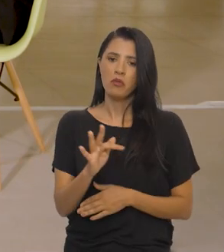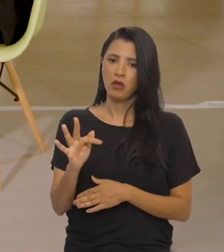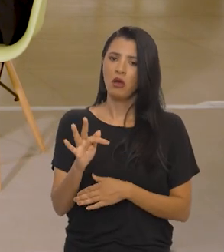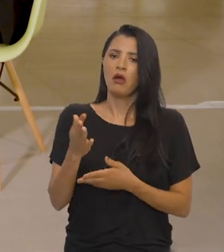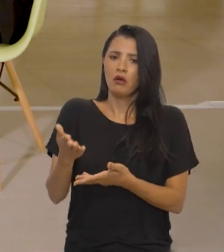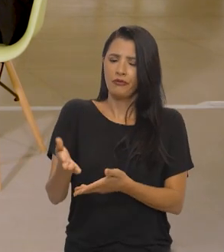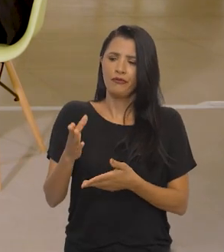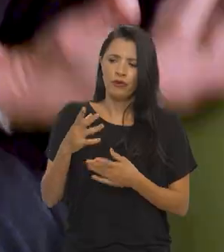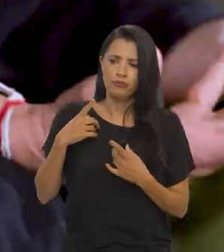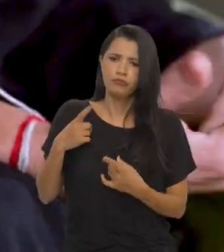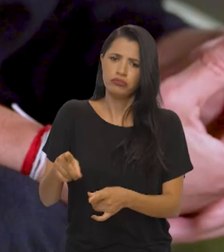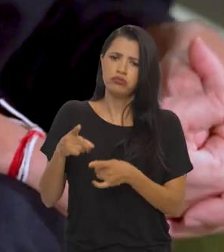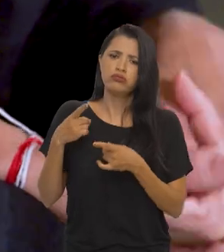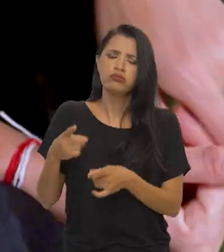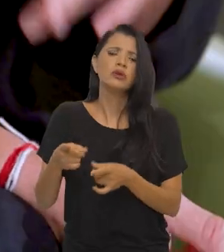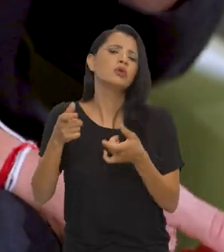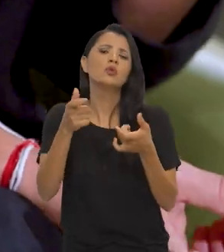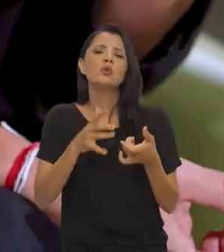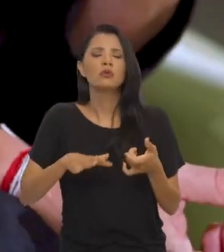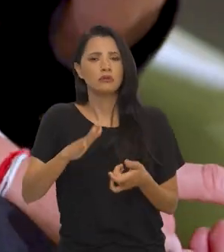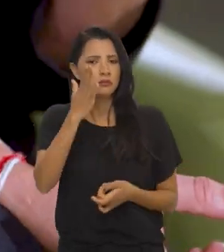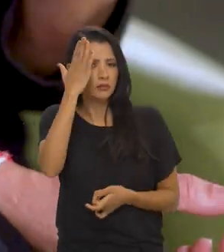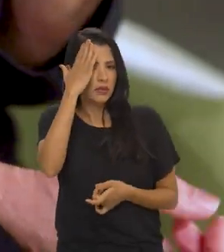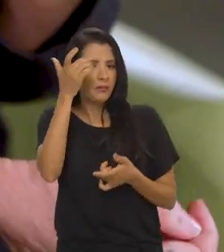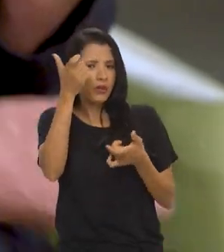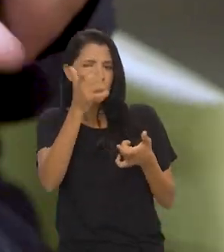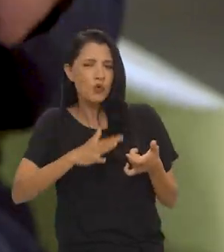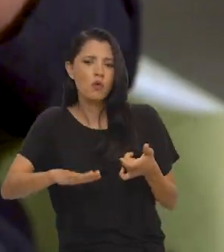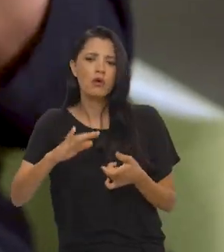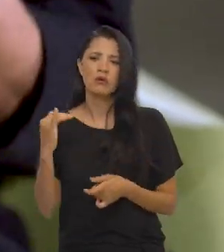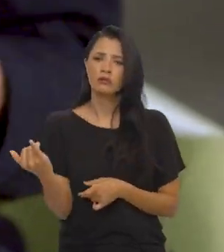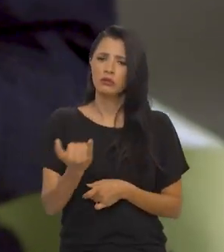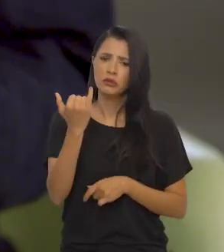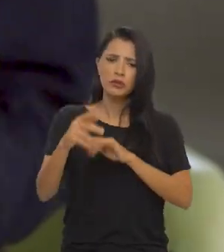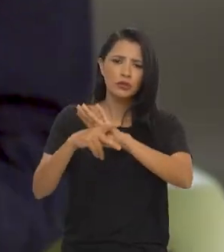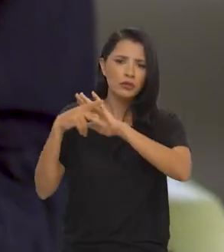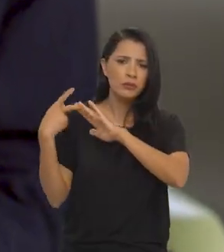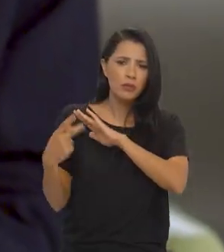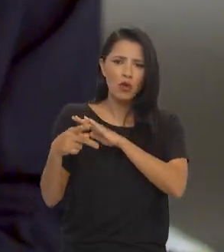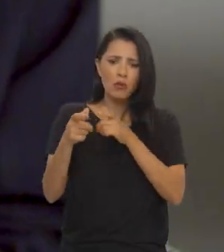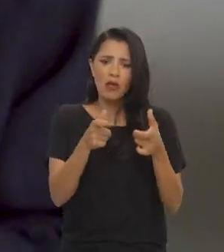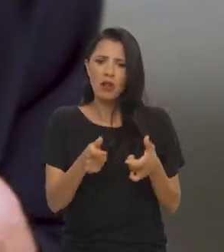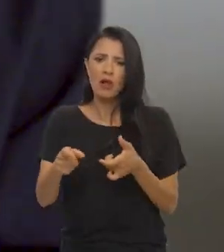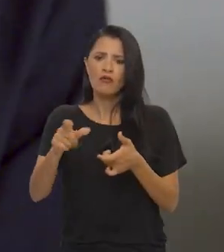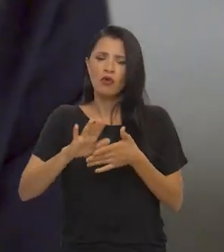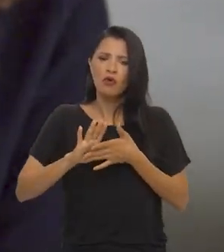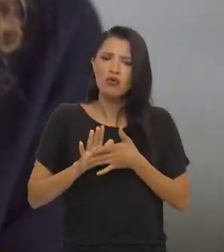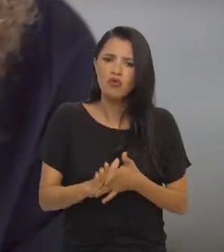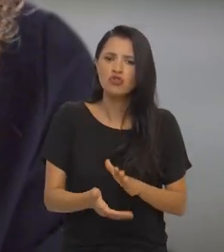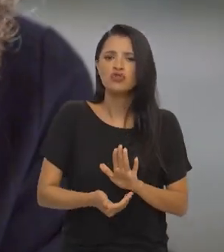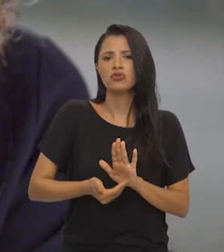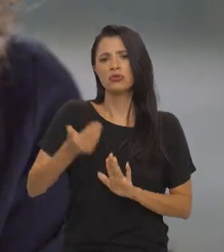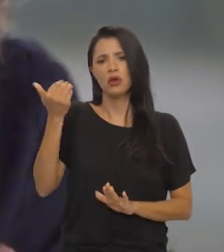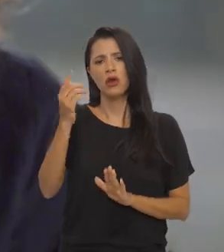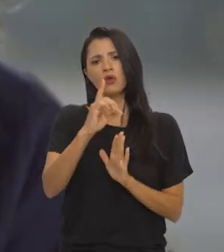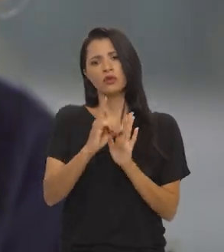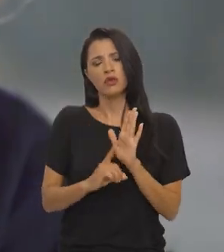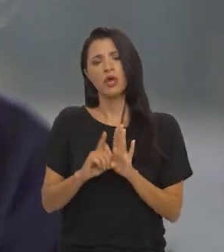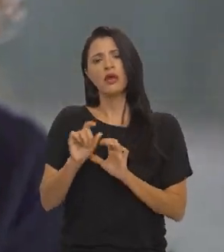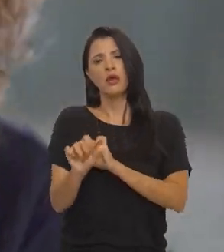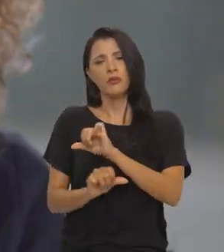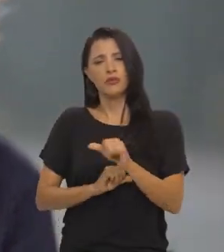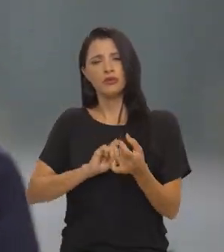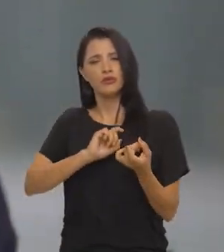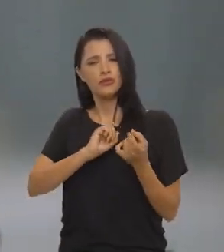FUNARTE, uma FUNARTE que foi duramente atacada em espaços. Sabe que espaços importantes da FUNARTE foram extintos com o